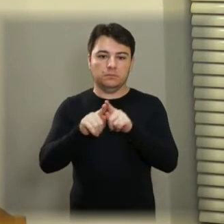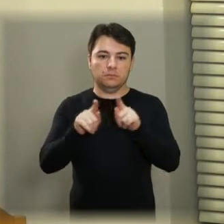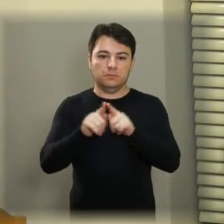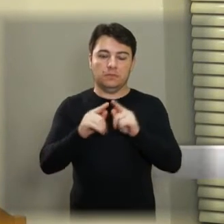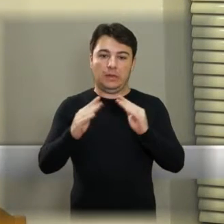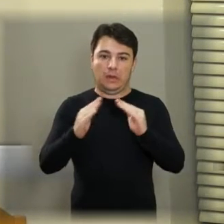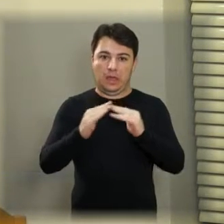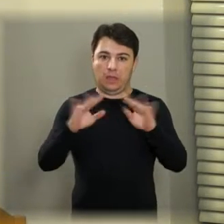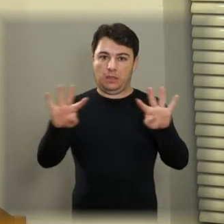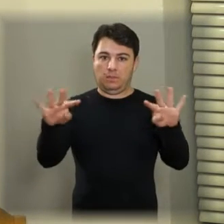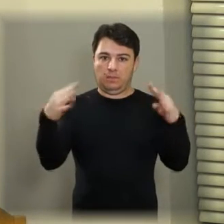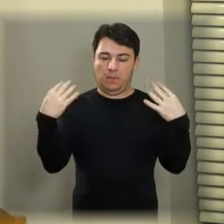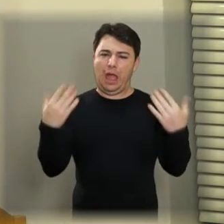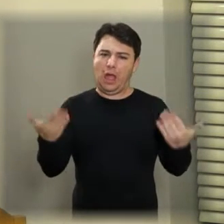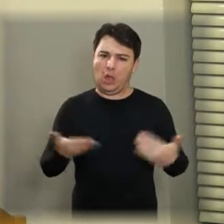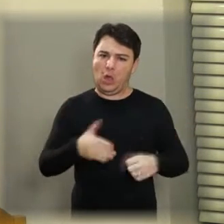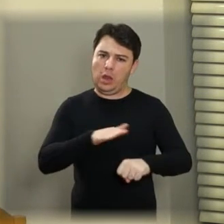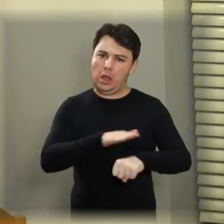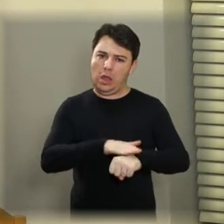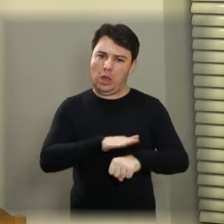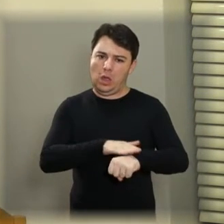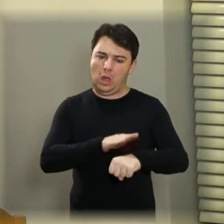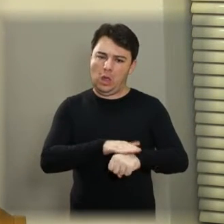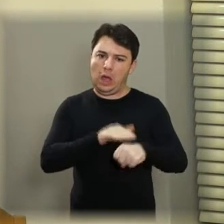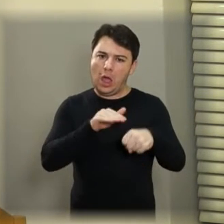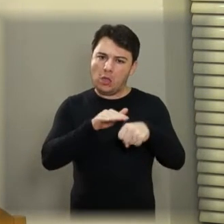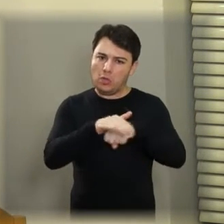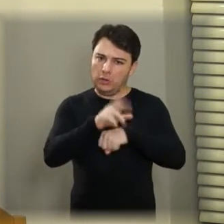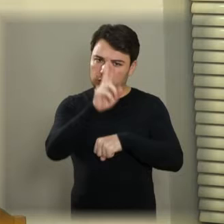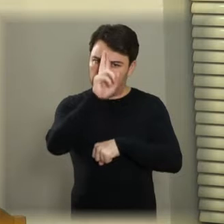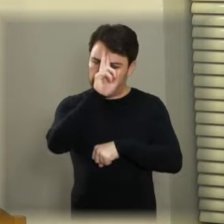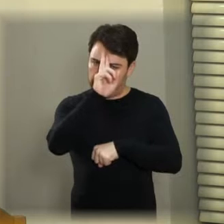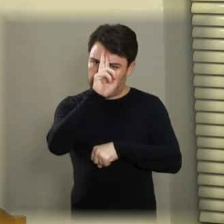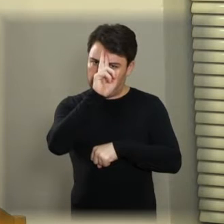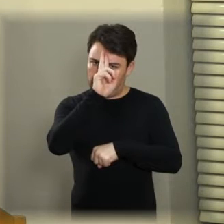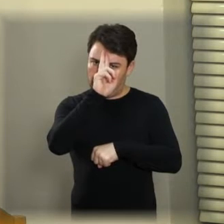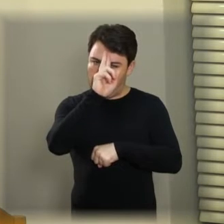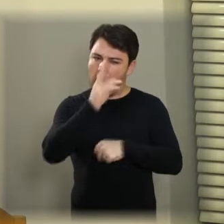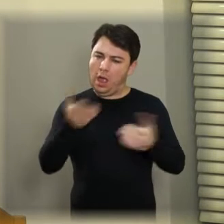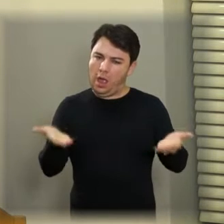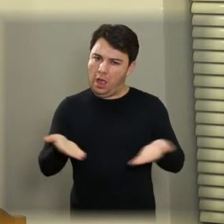agora já passou da meia-noite e estamos aqui ainda fazendo nosso pequeno expediente.